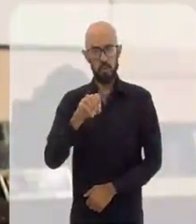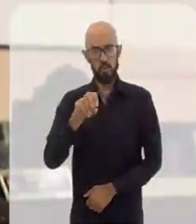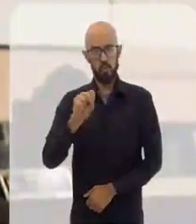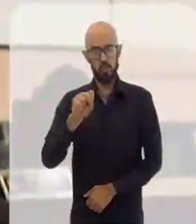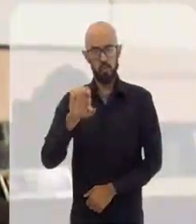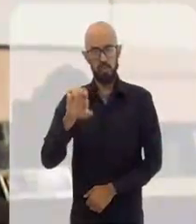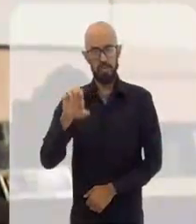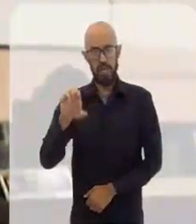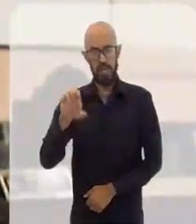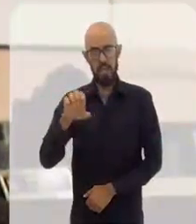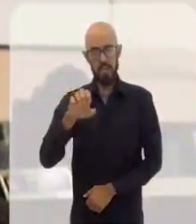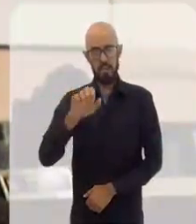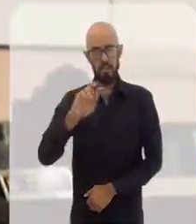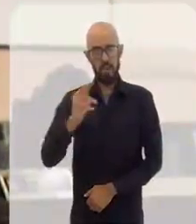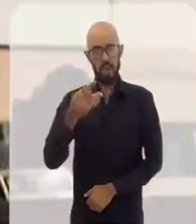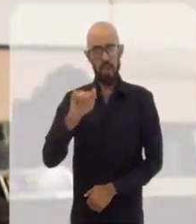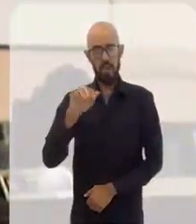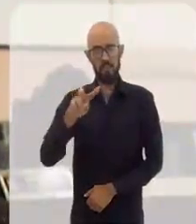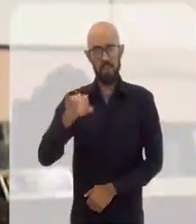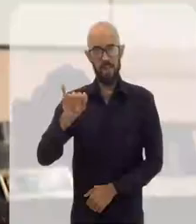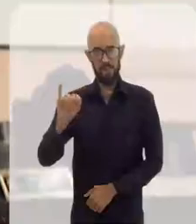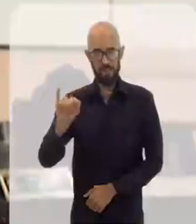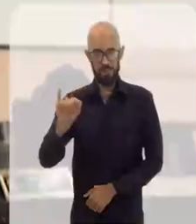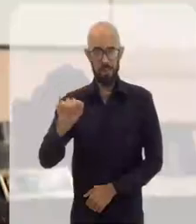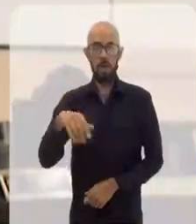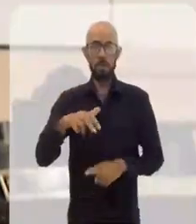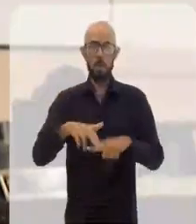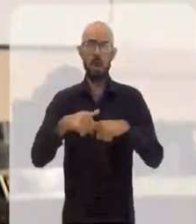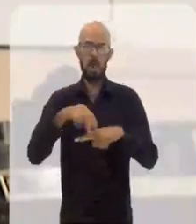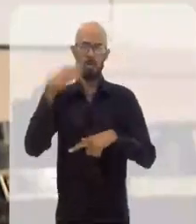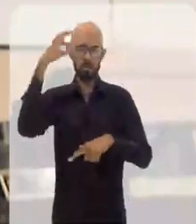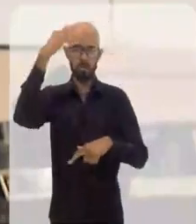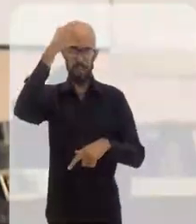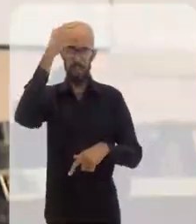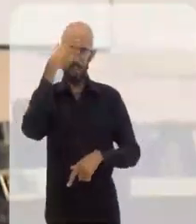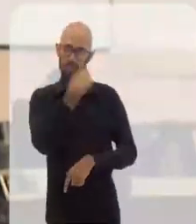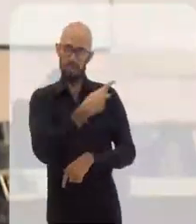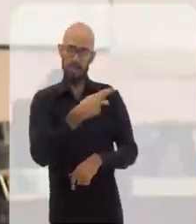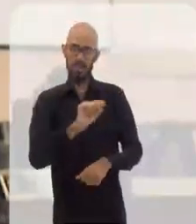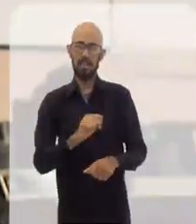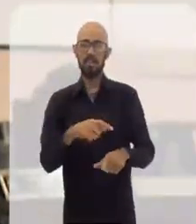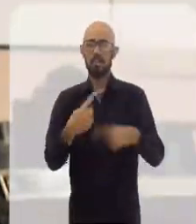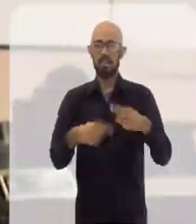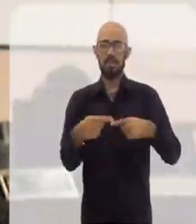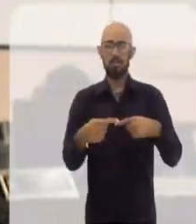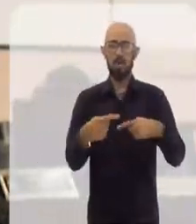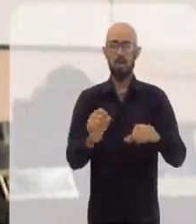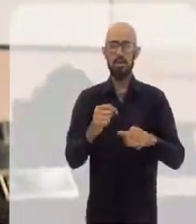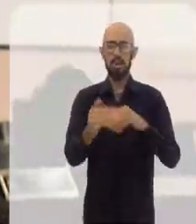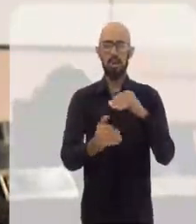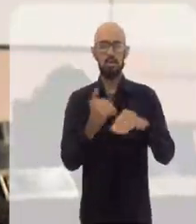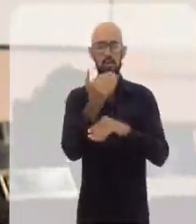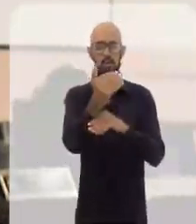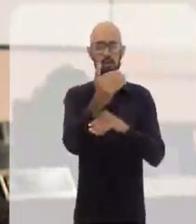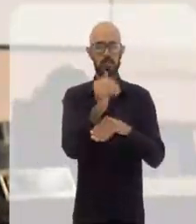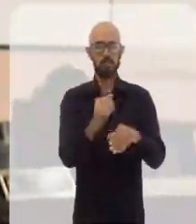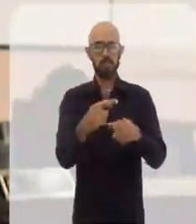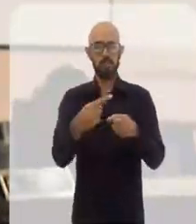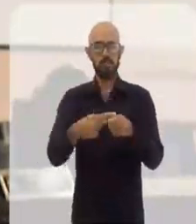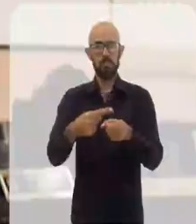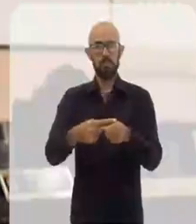do Havaí, em homenagem ao santo de devoção desse fazendeiro, e depois foi elevada